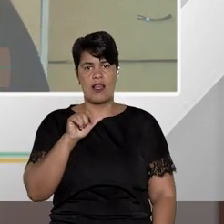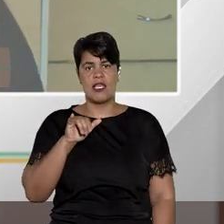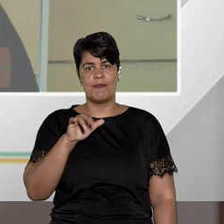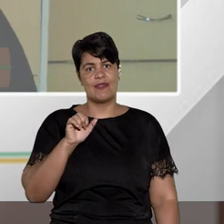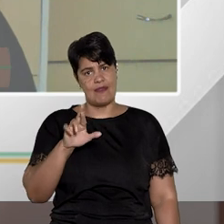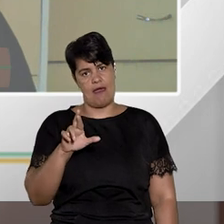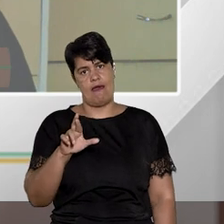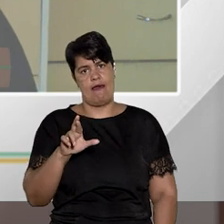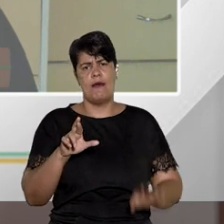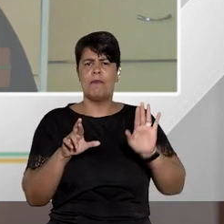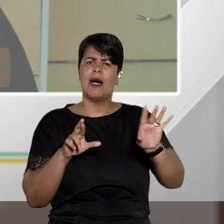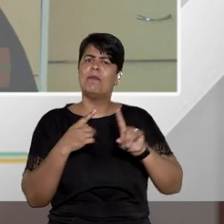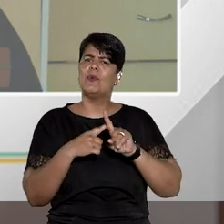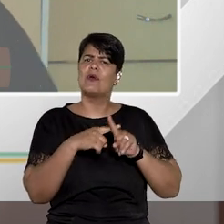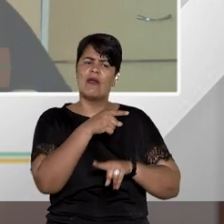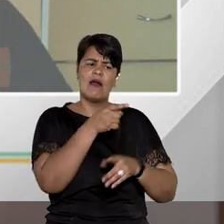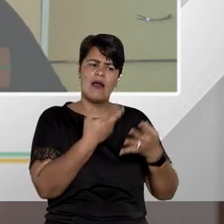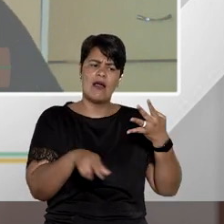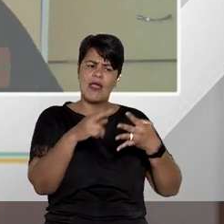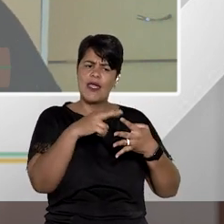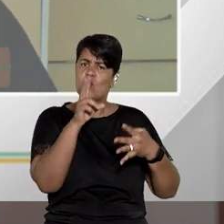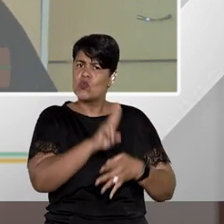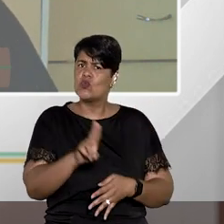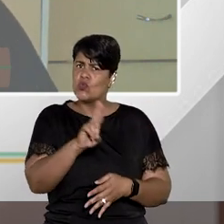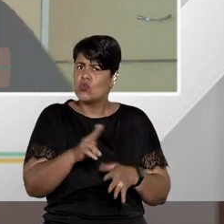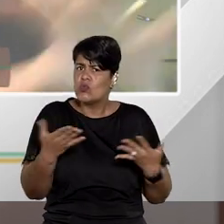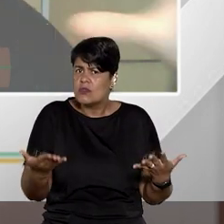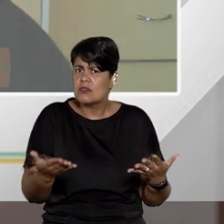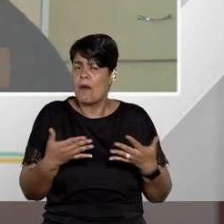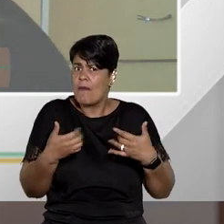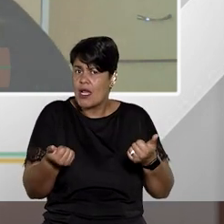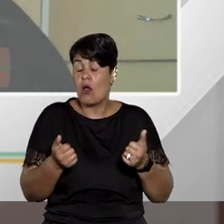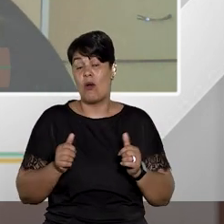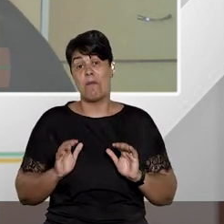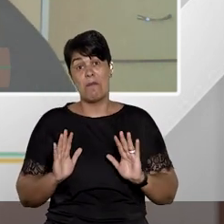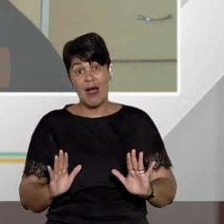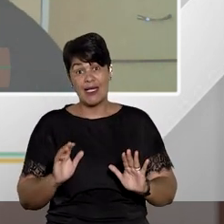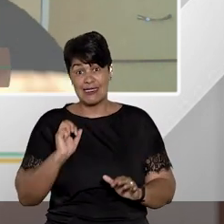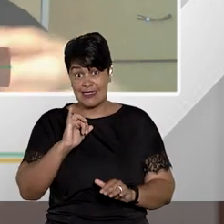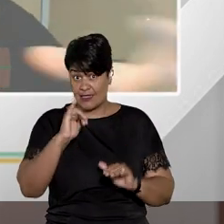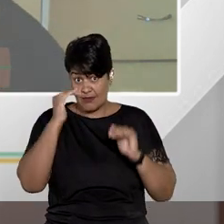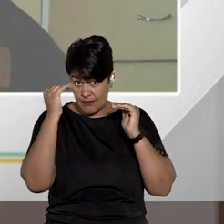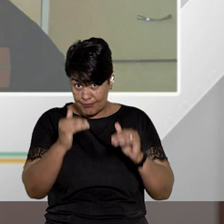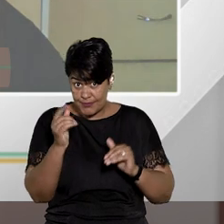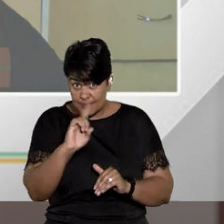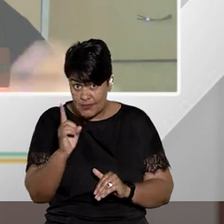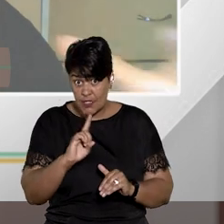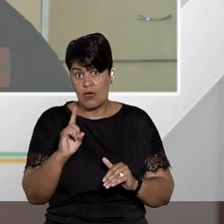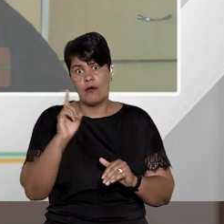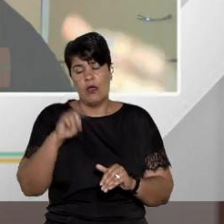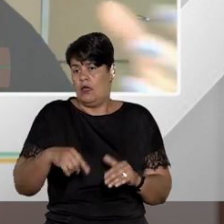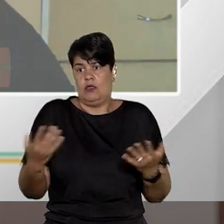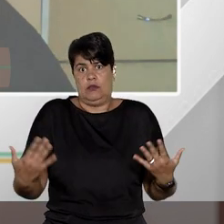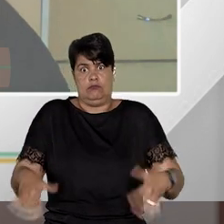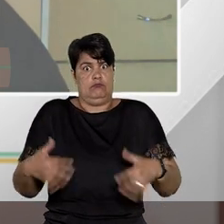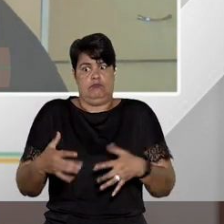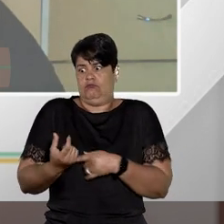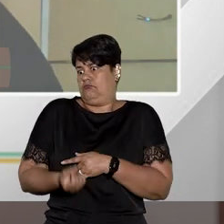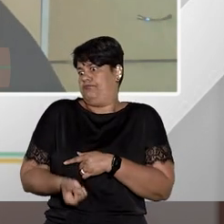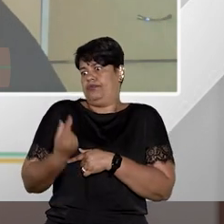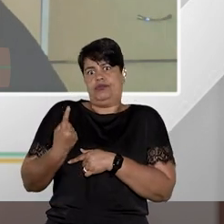a eliminar, porque ele não usou o recurso adequado, mas apesar de não caber essa situação é esdrúxula, absurda,